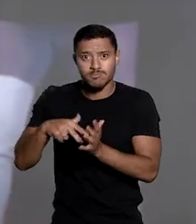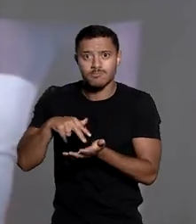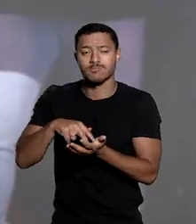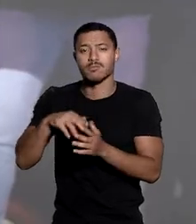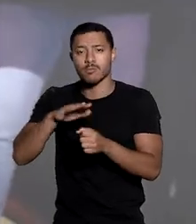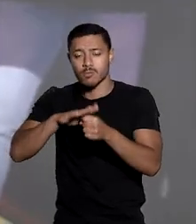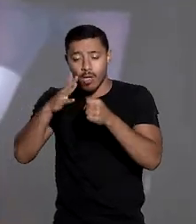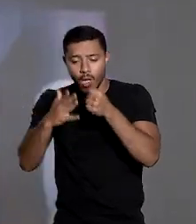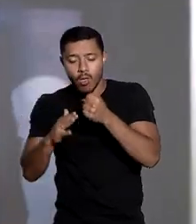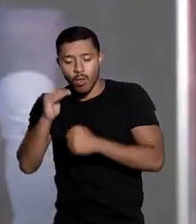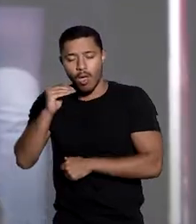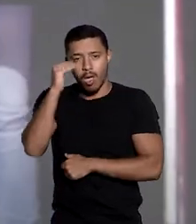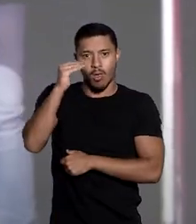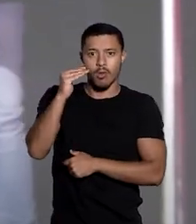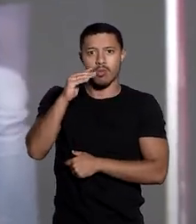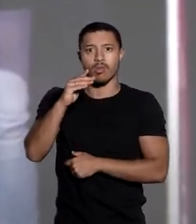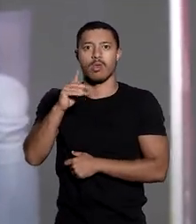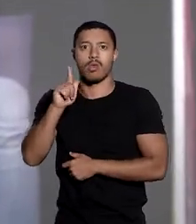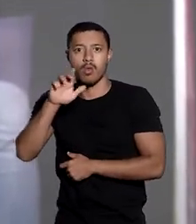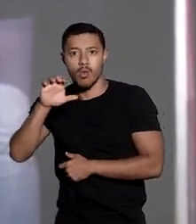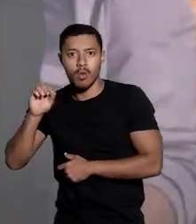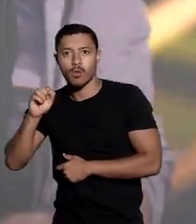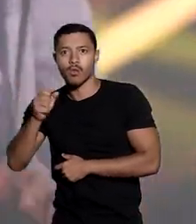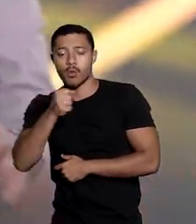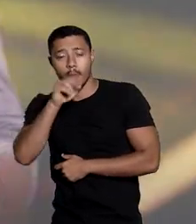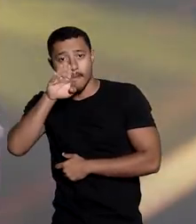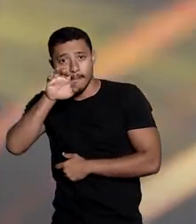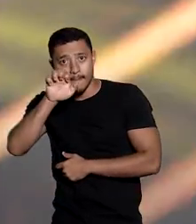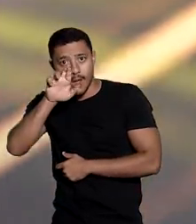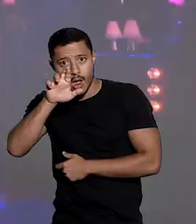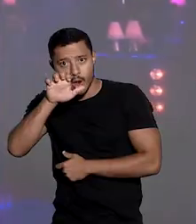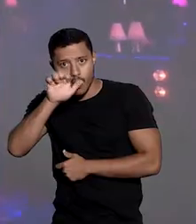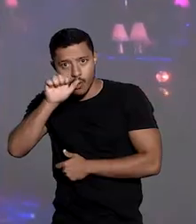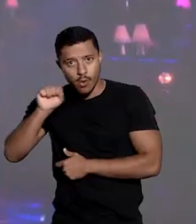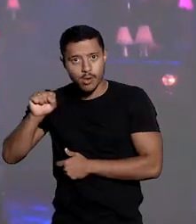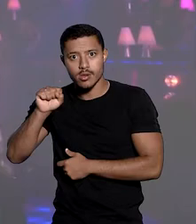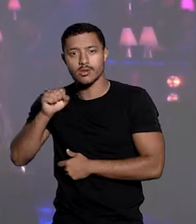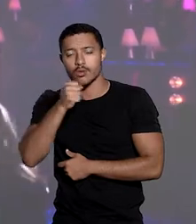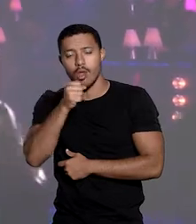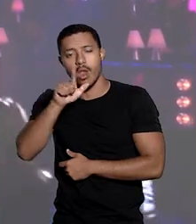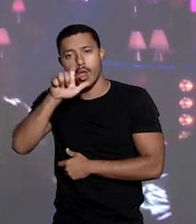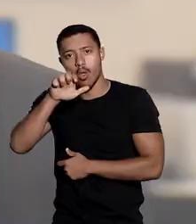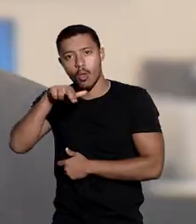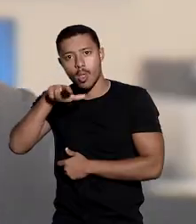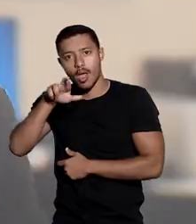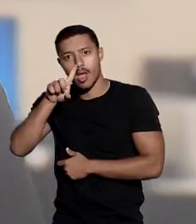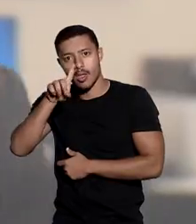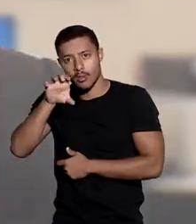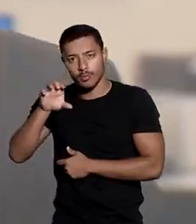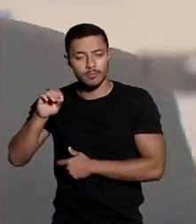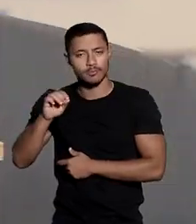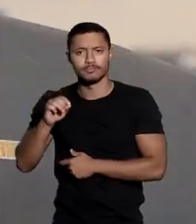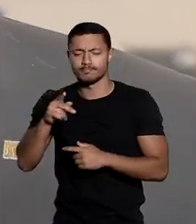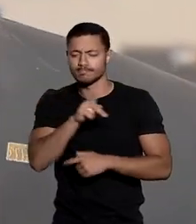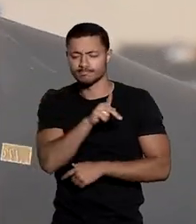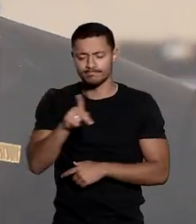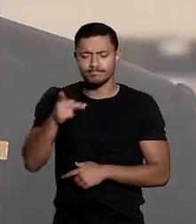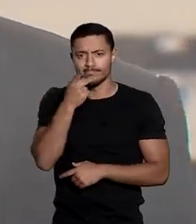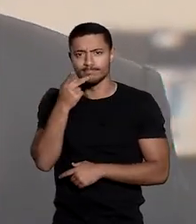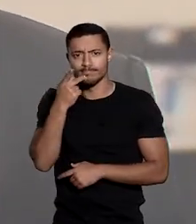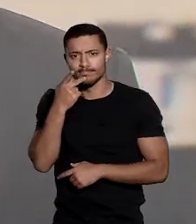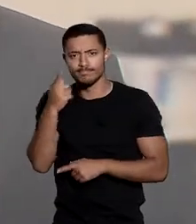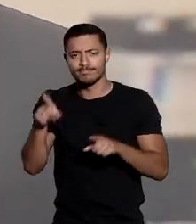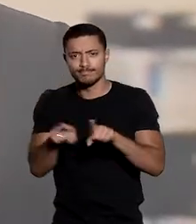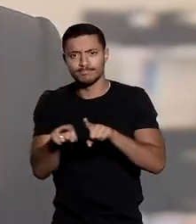de Caixoeira Alta, em Goiás, com o show da banda Barões da Pisadinha e do cantor Leonardo. De acordo com o presidente do